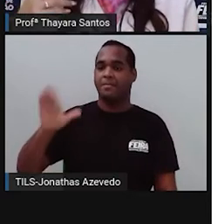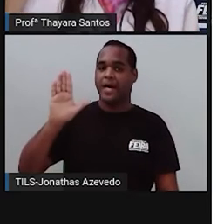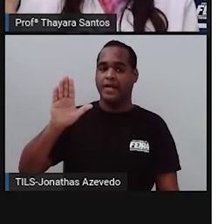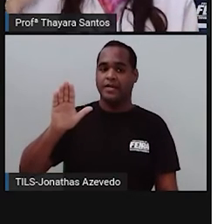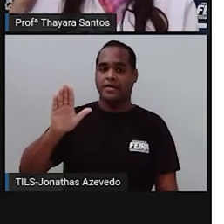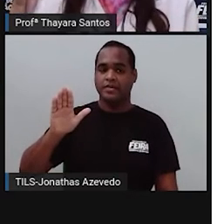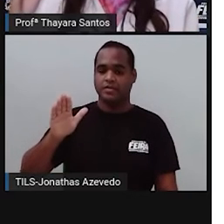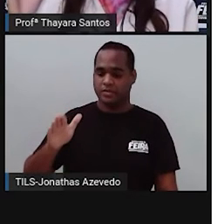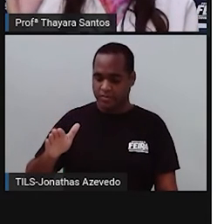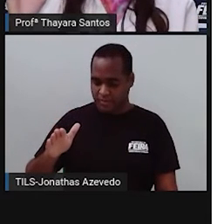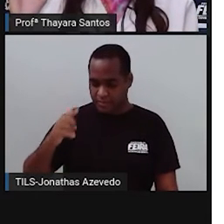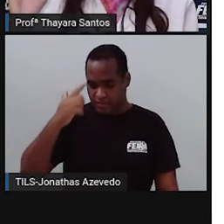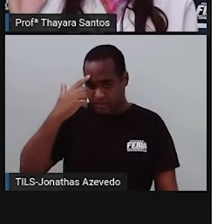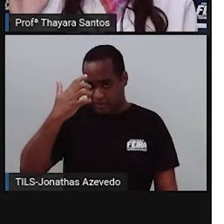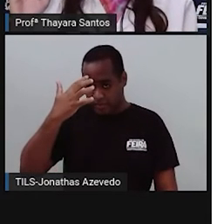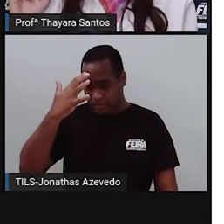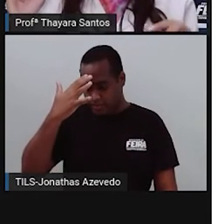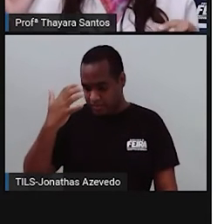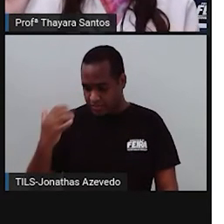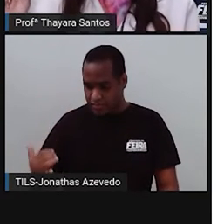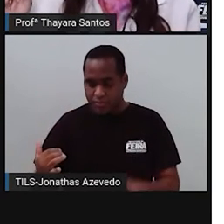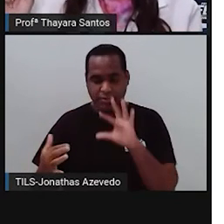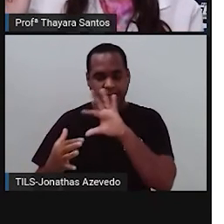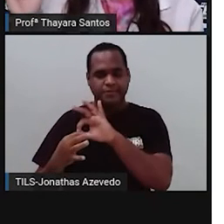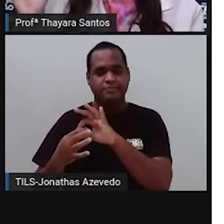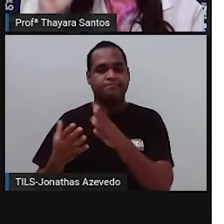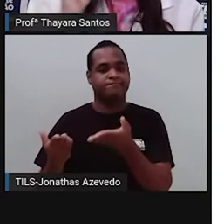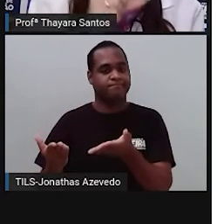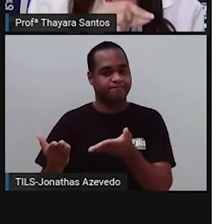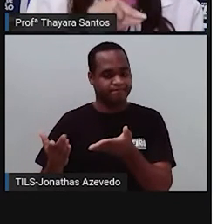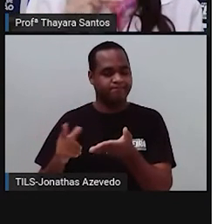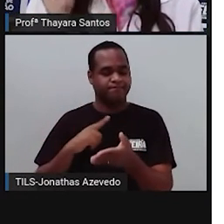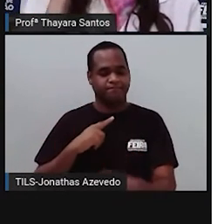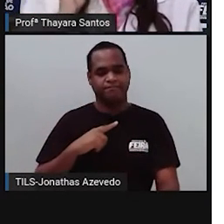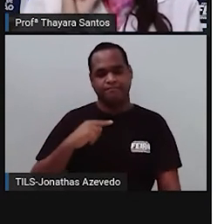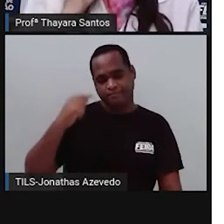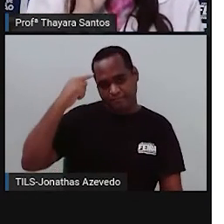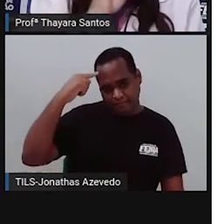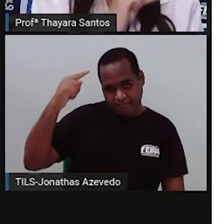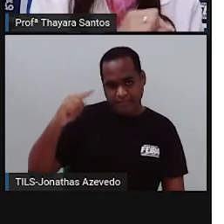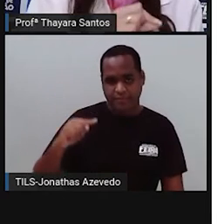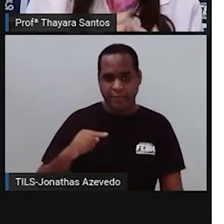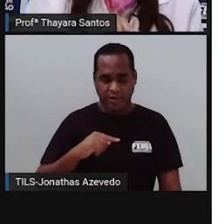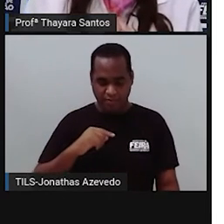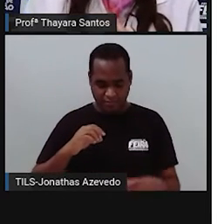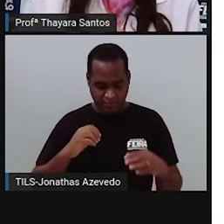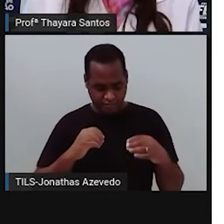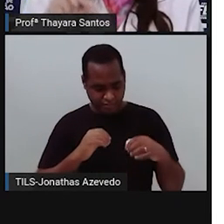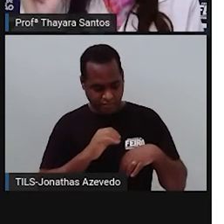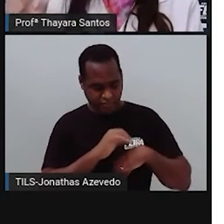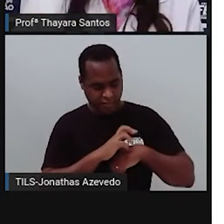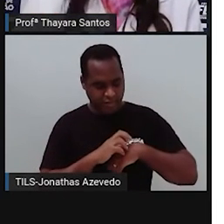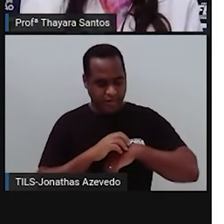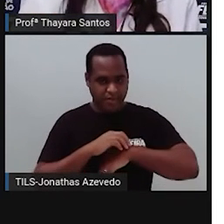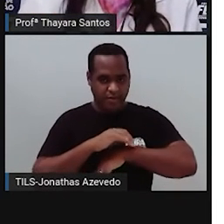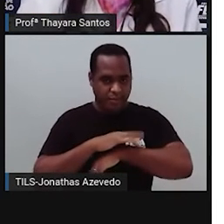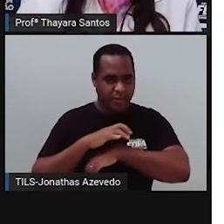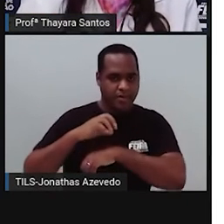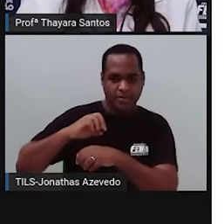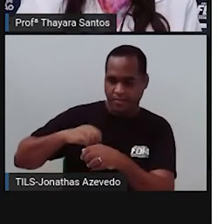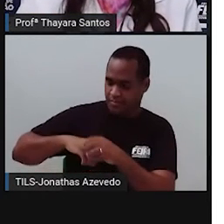porque o meu cérebro mandou essa informação para mim. Quem está transmitindo ali são esses neurotransmissores. Então, esses